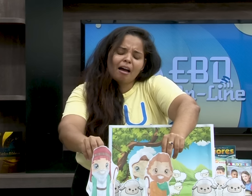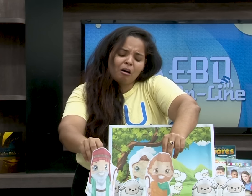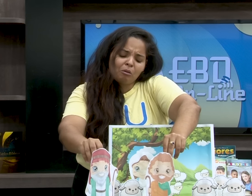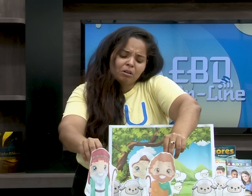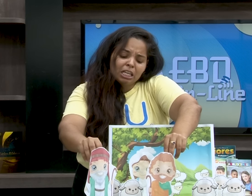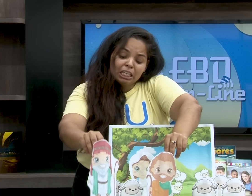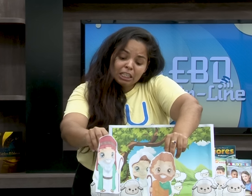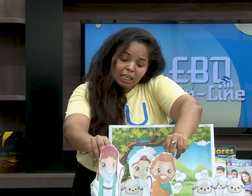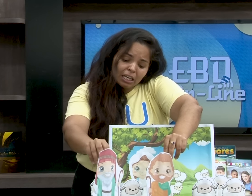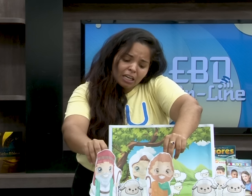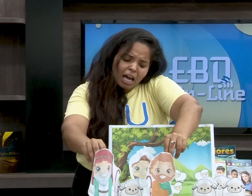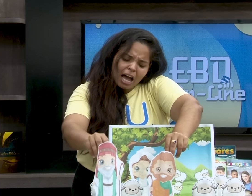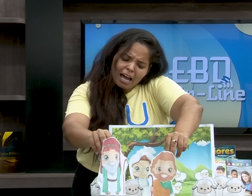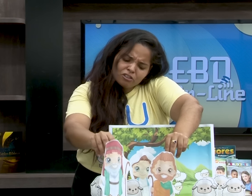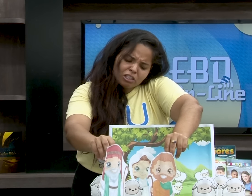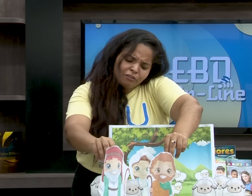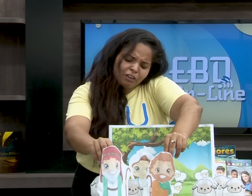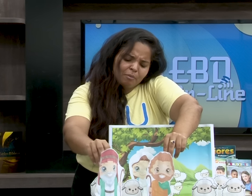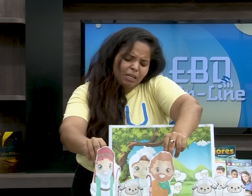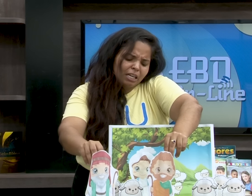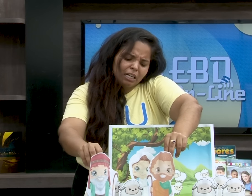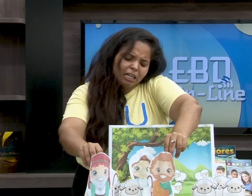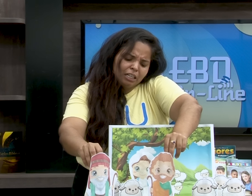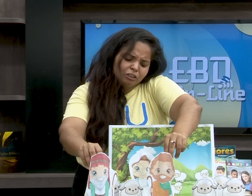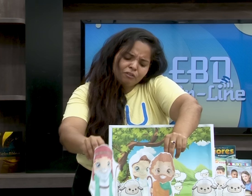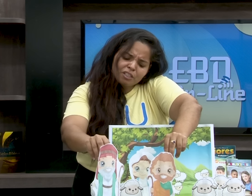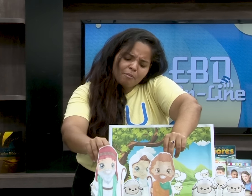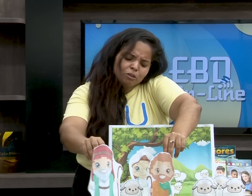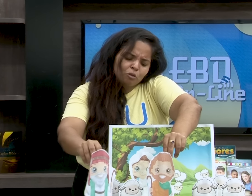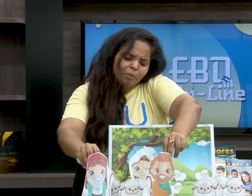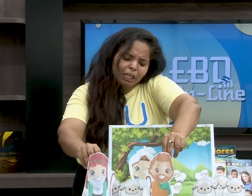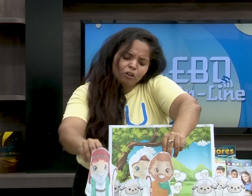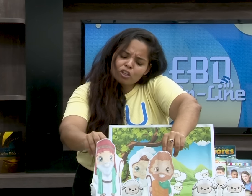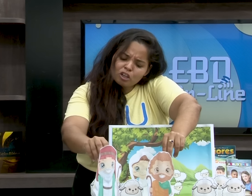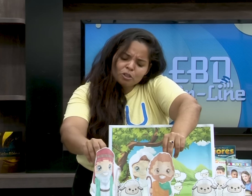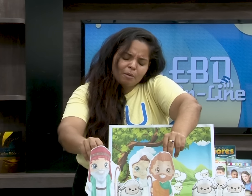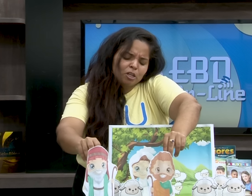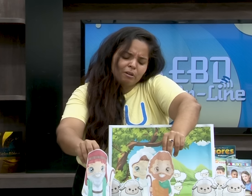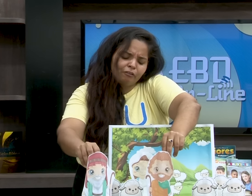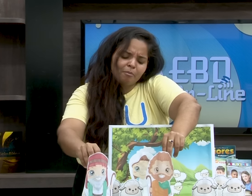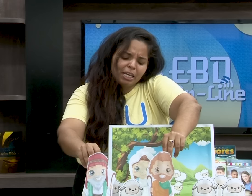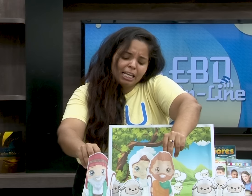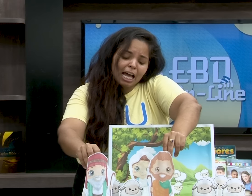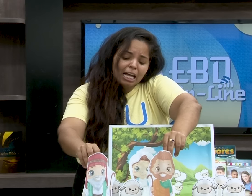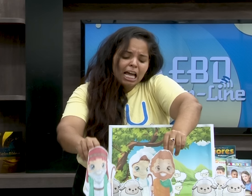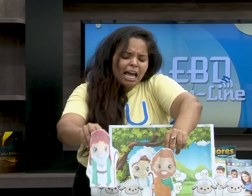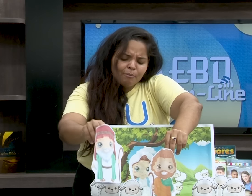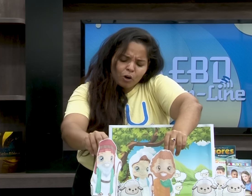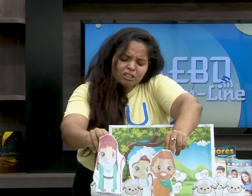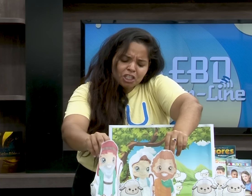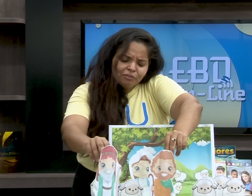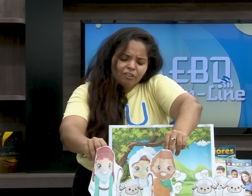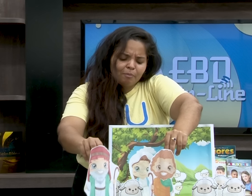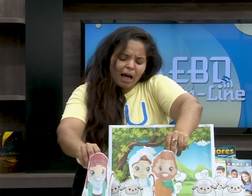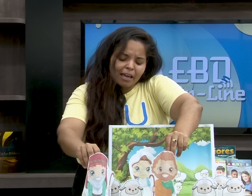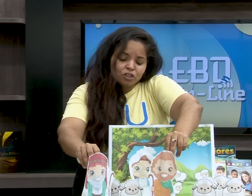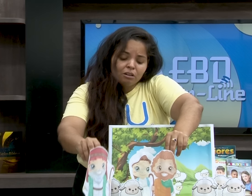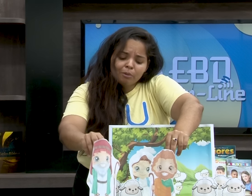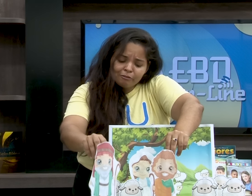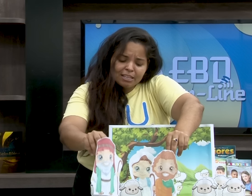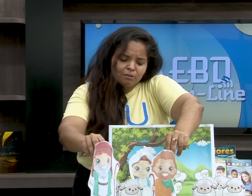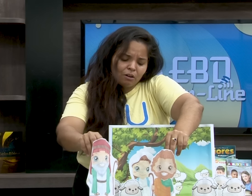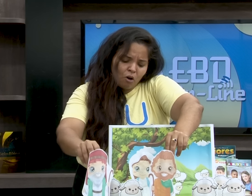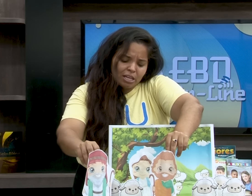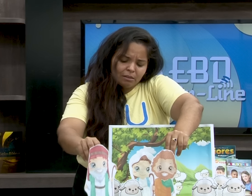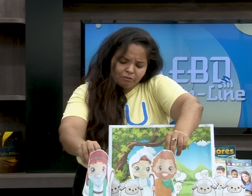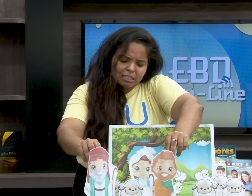legal que a gente fique brigando. Você é meu sobrinho, nós somos da mesma família. É bom que a gente vive em paz.